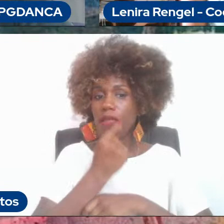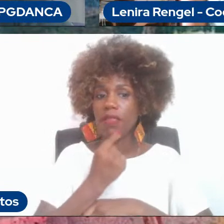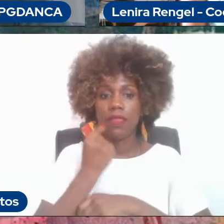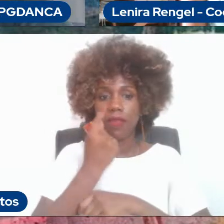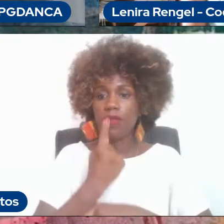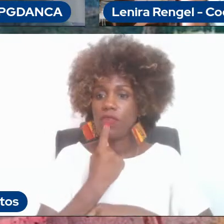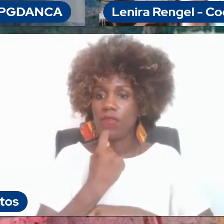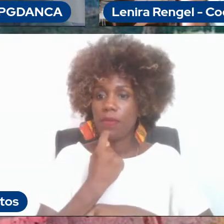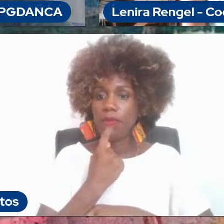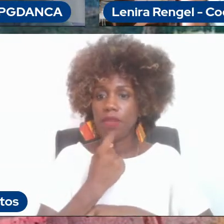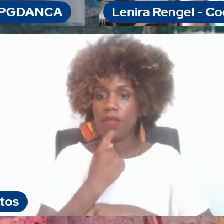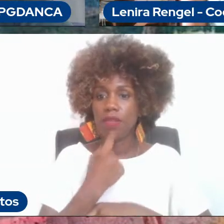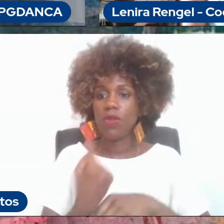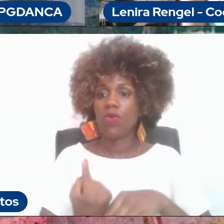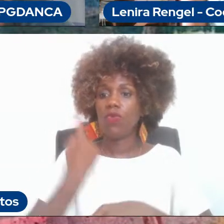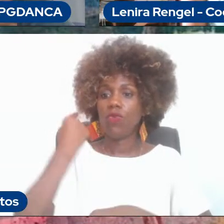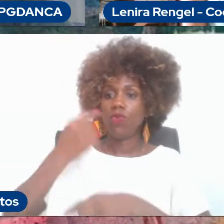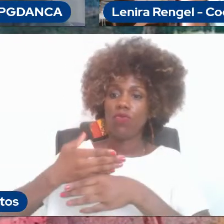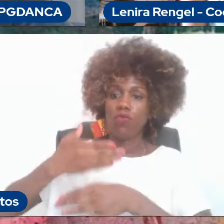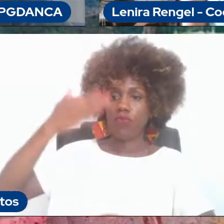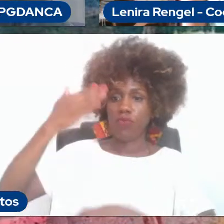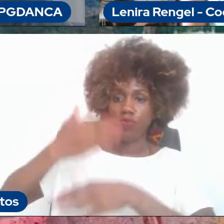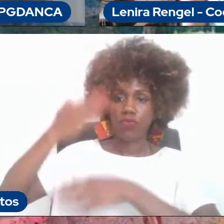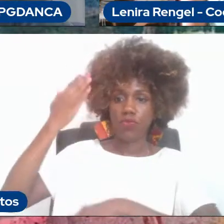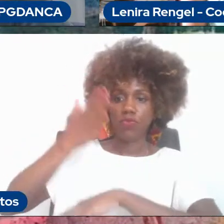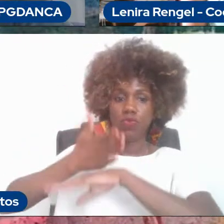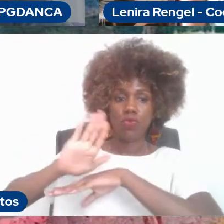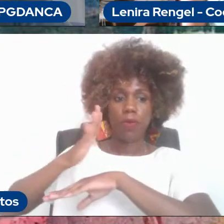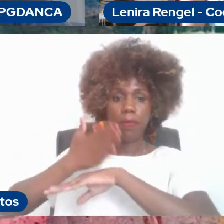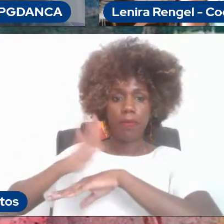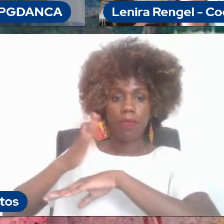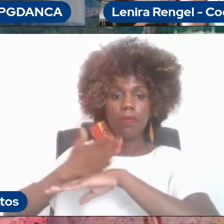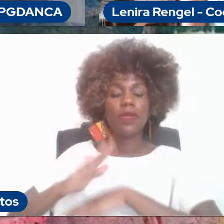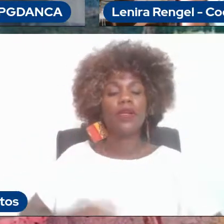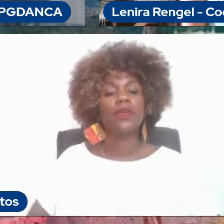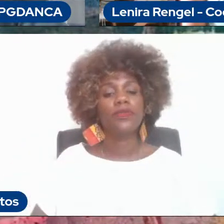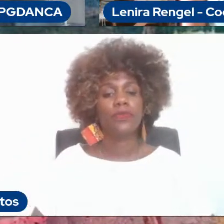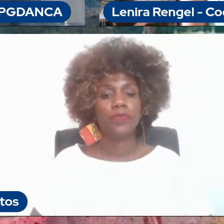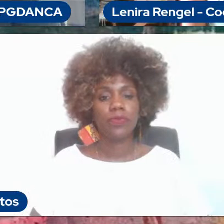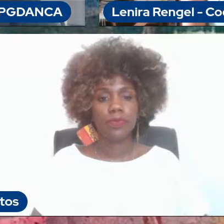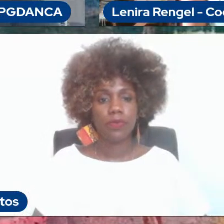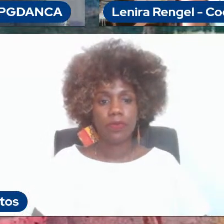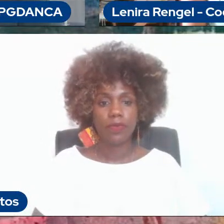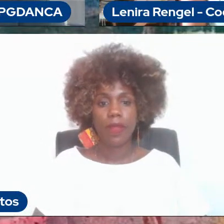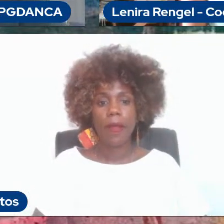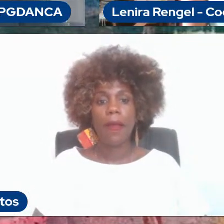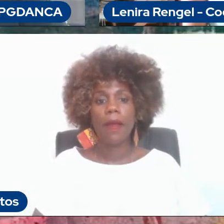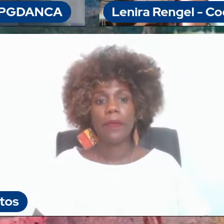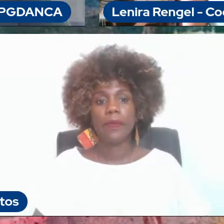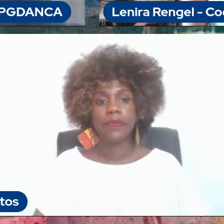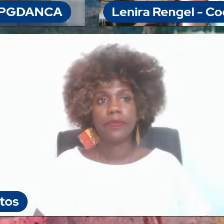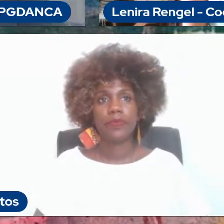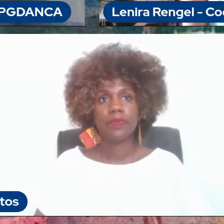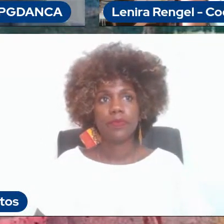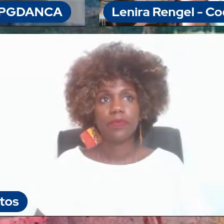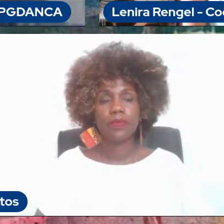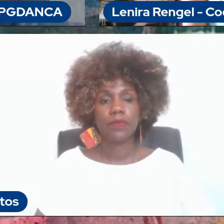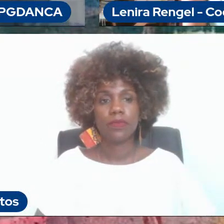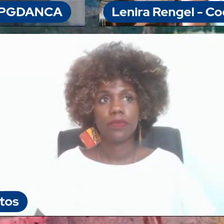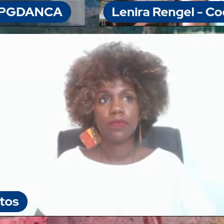vermelho e está também com fundo, uma parede branca. Então,